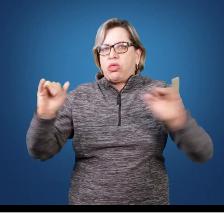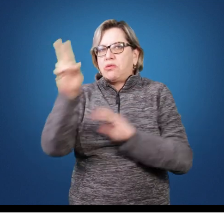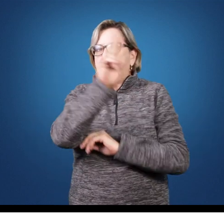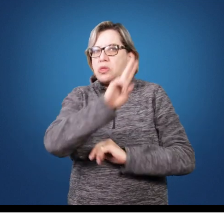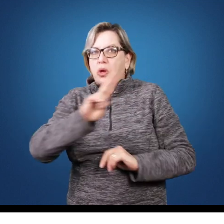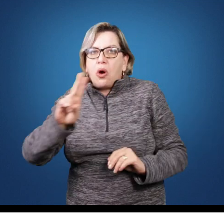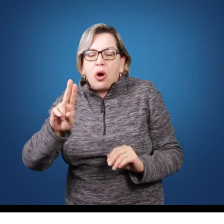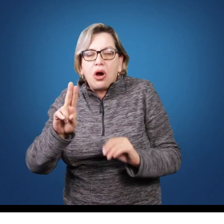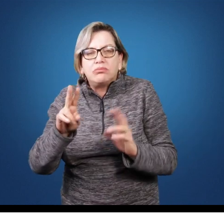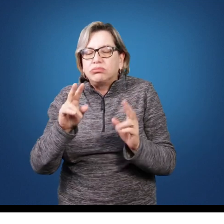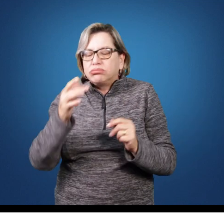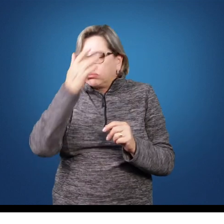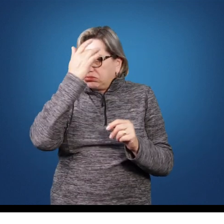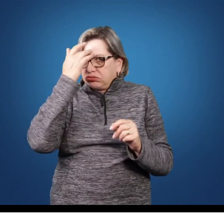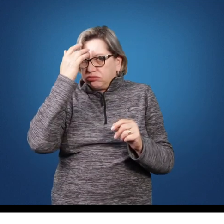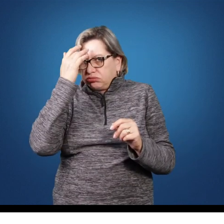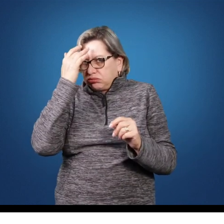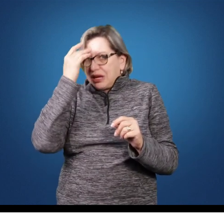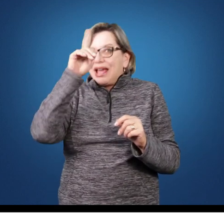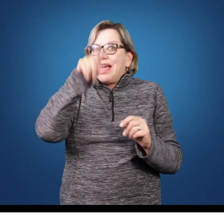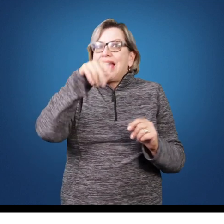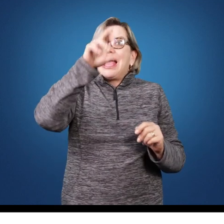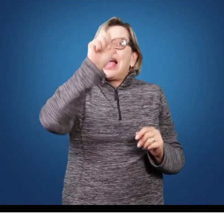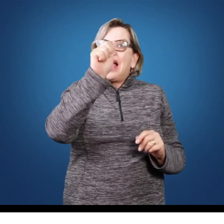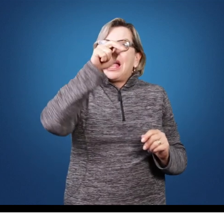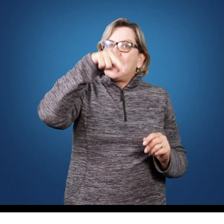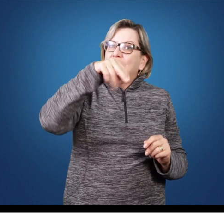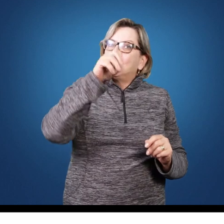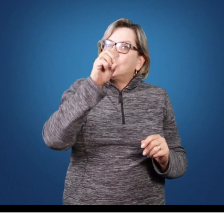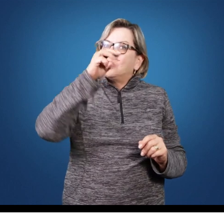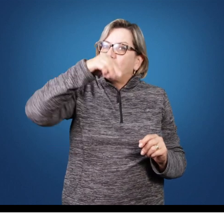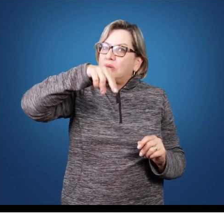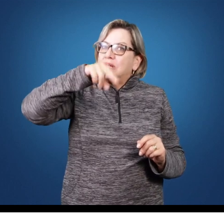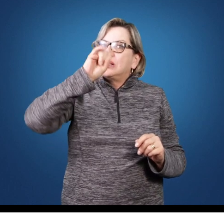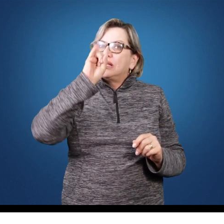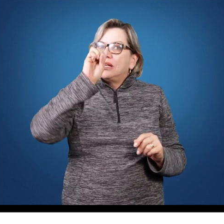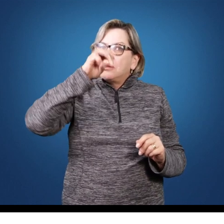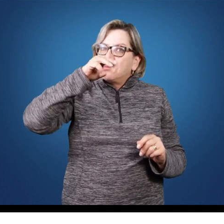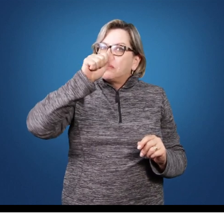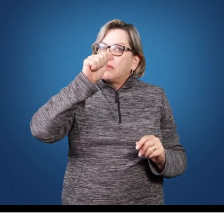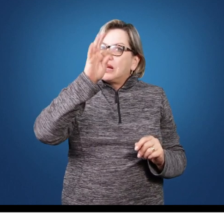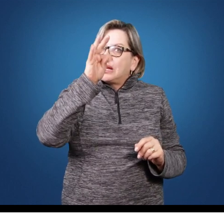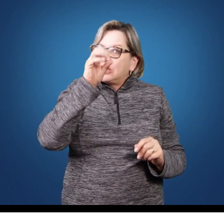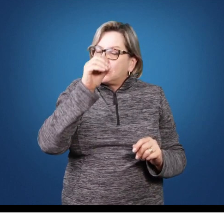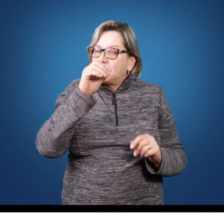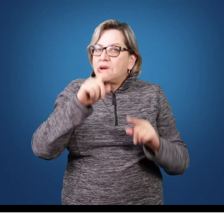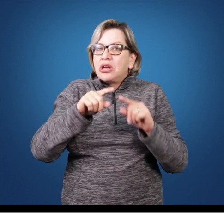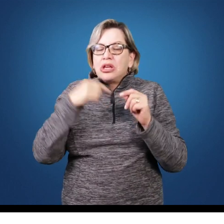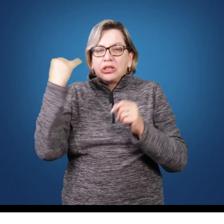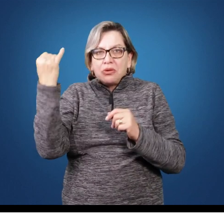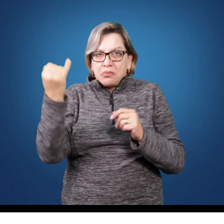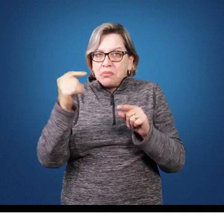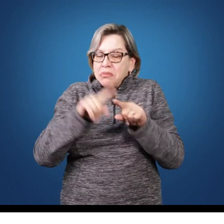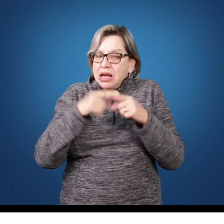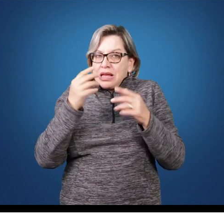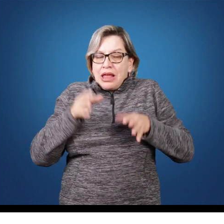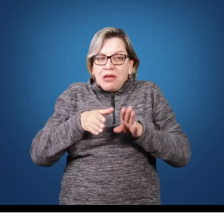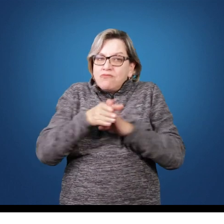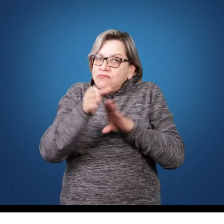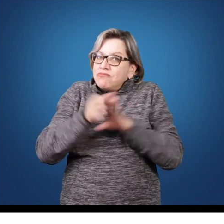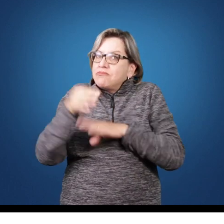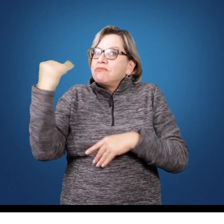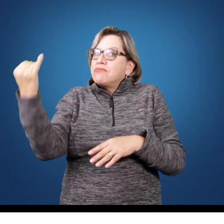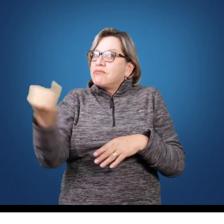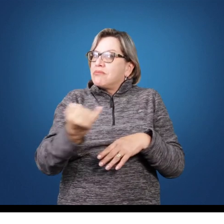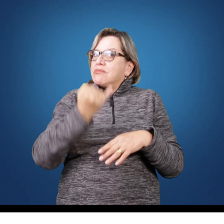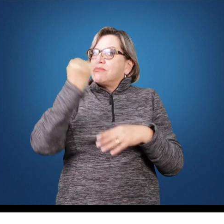dos participantes. Então, destaco alguns aspectos, mas reforço a importância da leitura do documento como um todo.